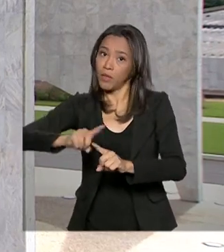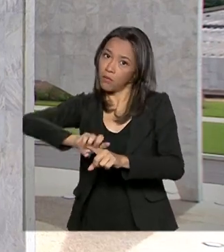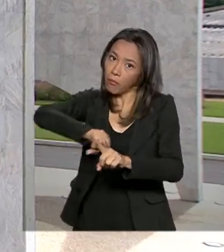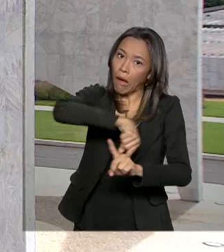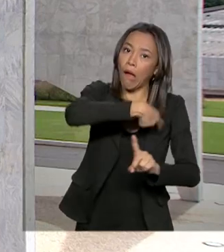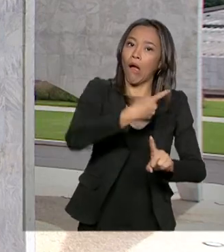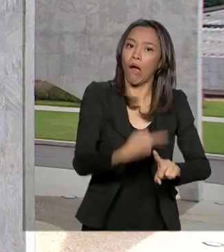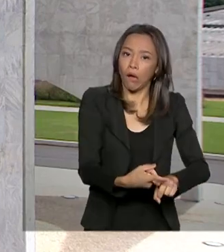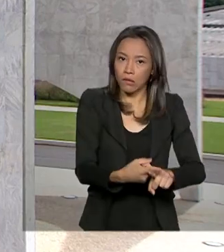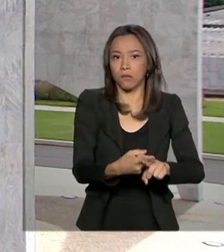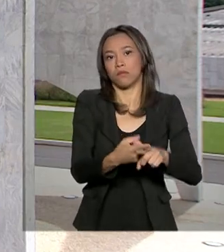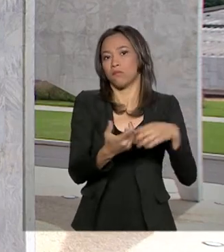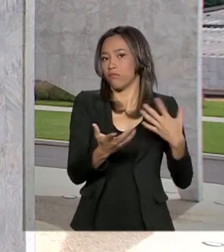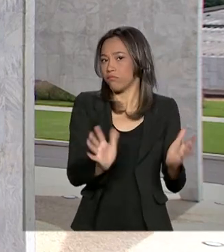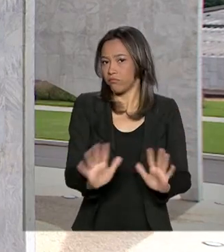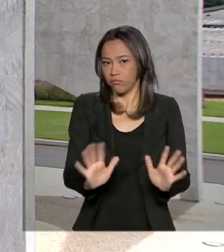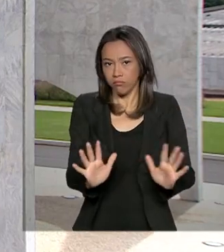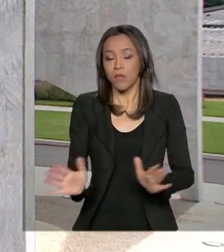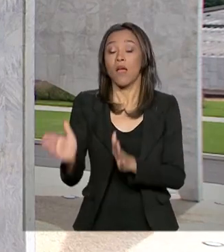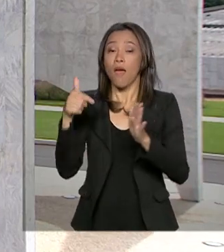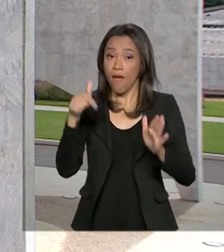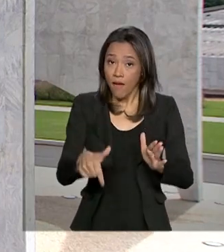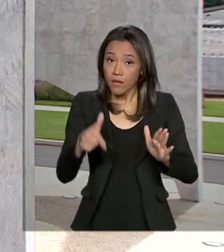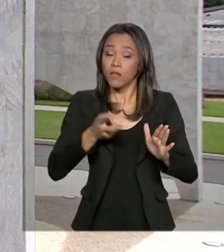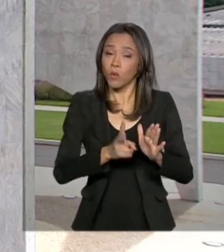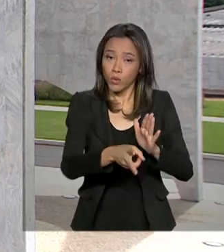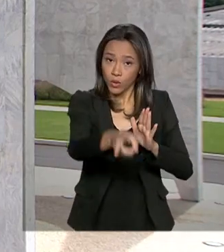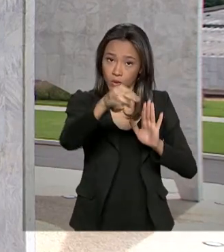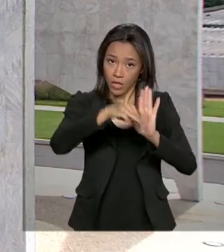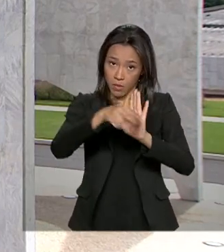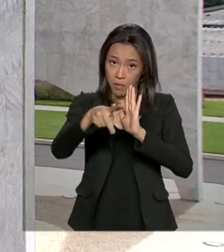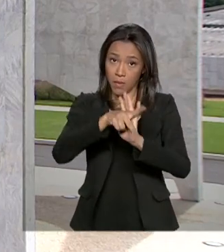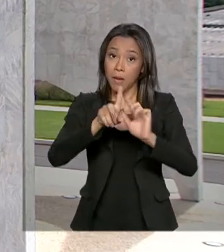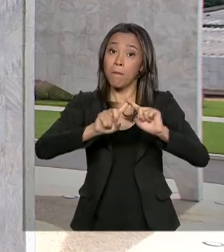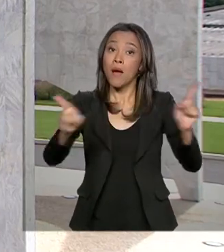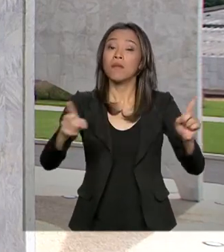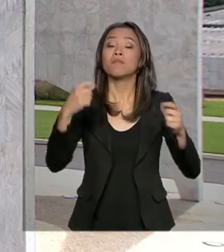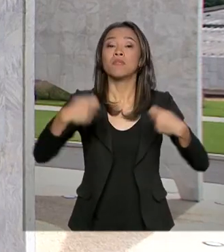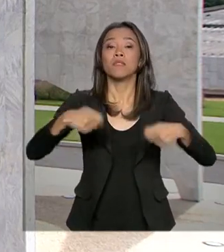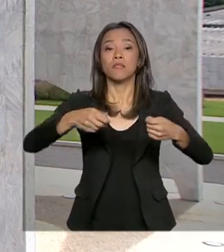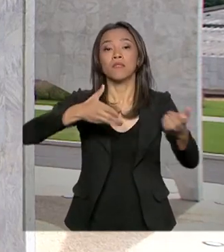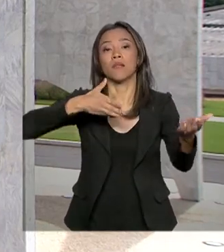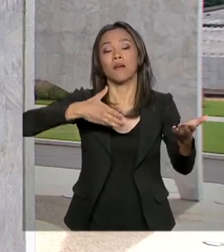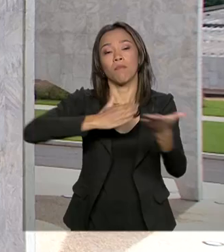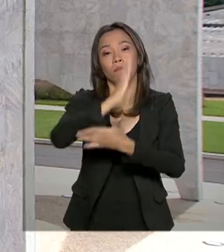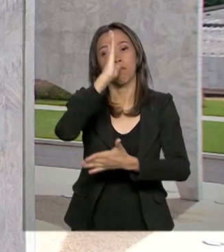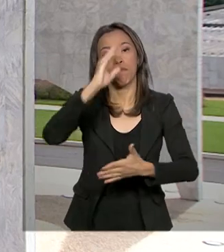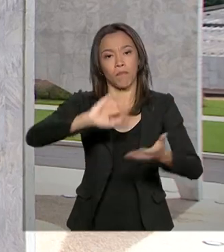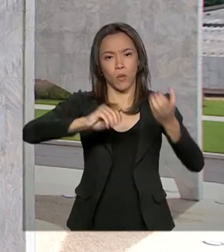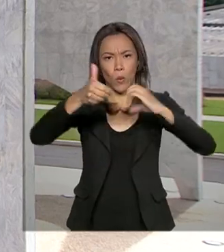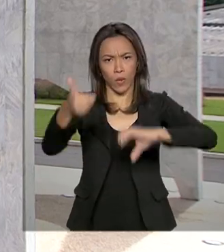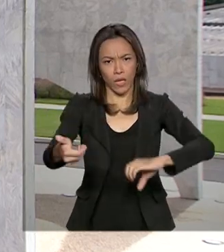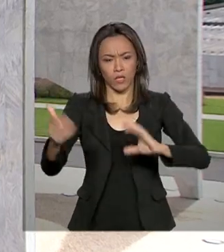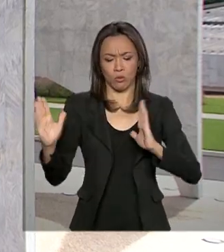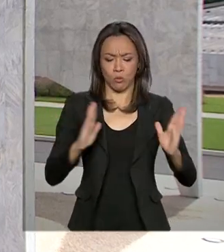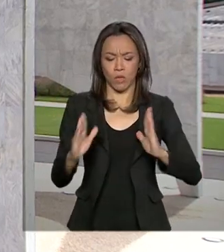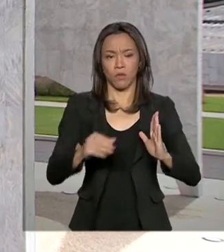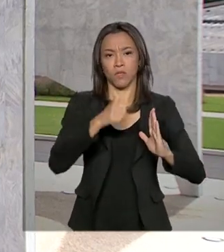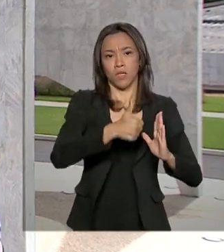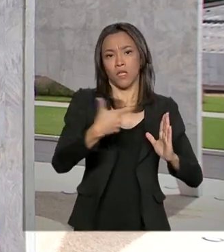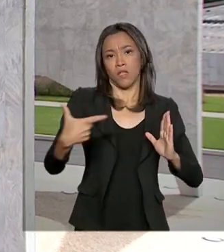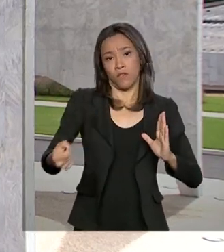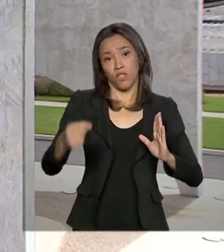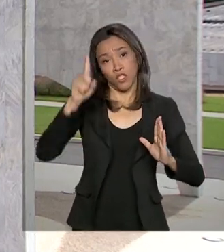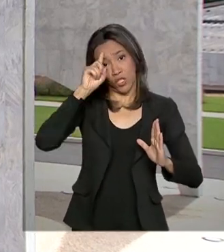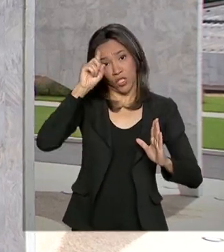Essa medida provisória já está em vigor, mas ela precisa ser aprovada pelo Congresso Nacional em até 120 dias para não